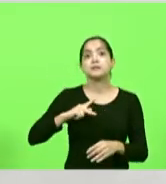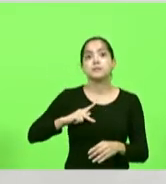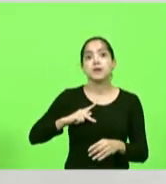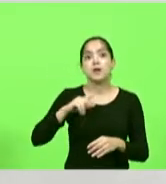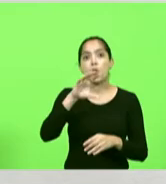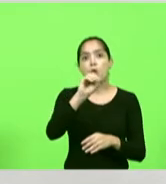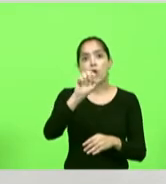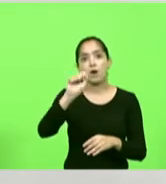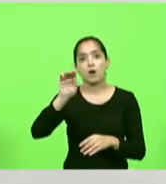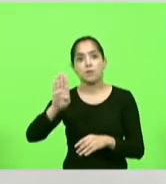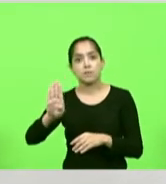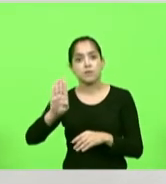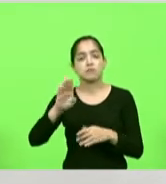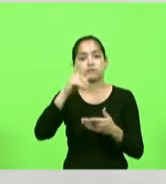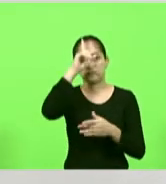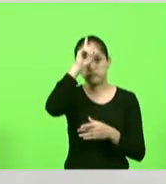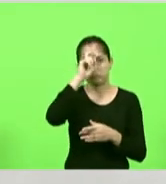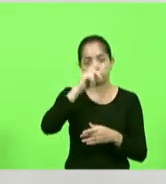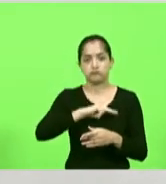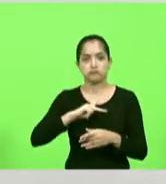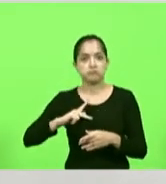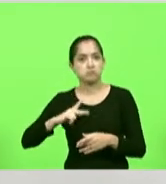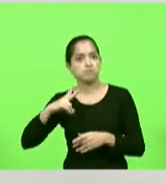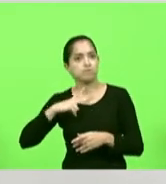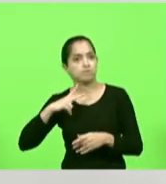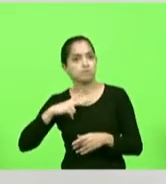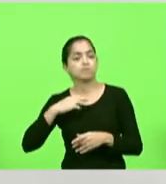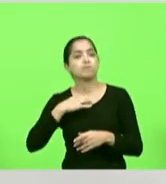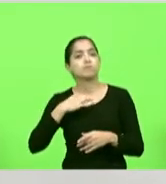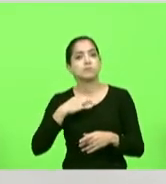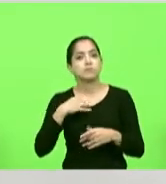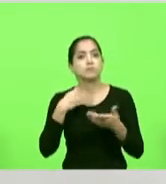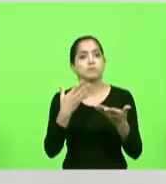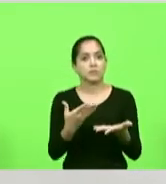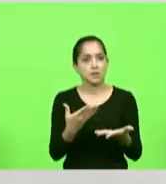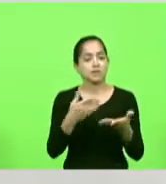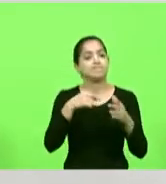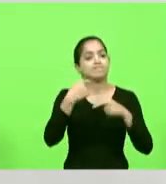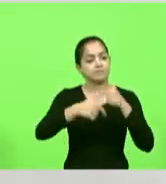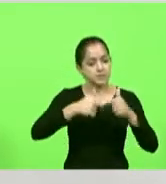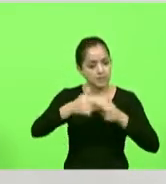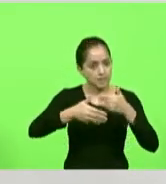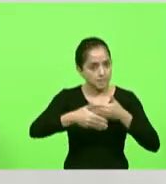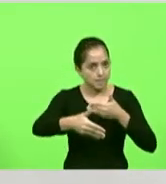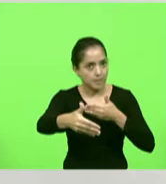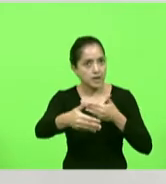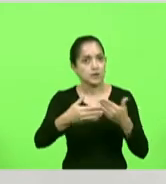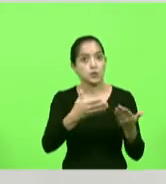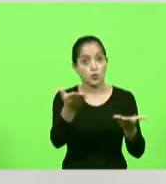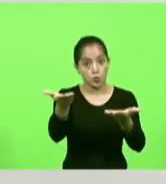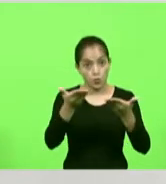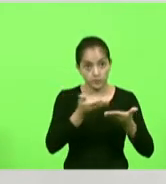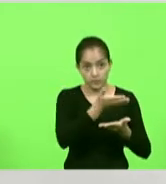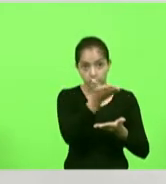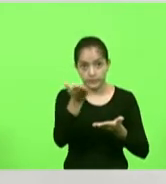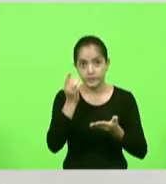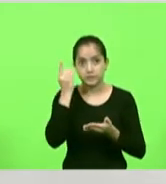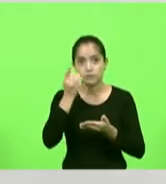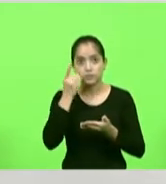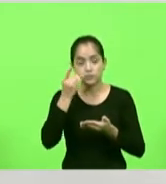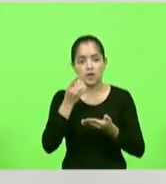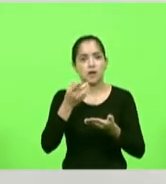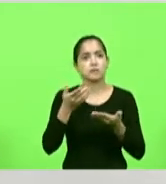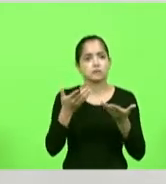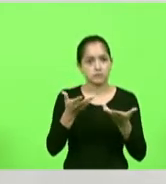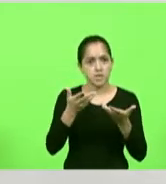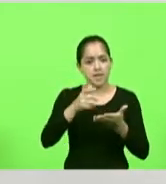superintendência dos hospitais públicos privados filantrópicos nós teremos muito trabalho pela frente convido a todos os deputados que queiram assinar a